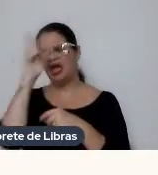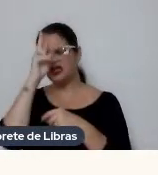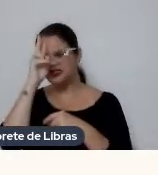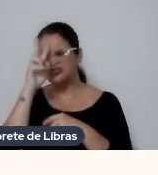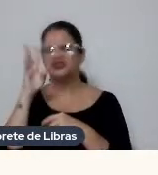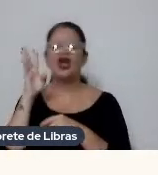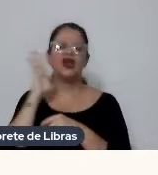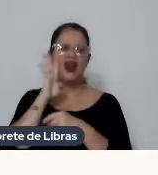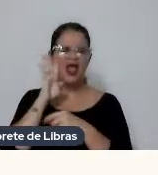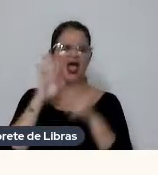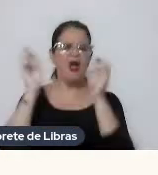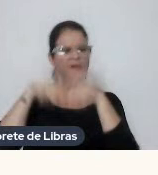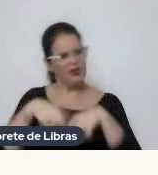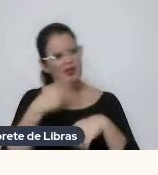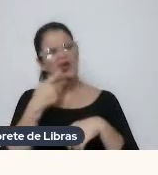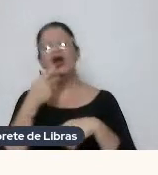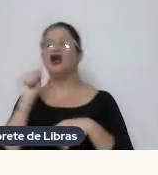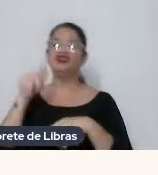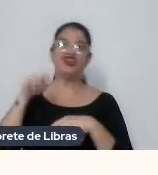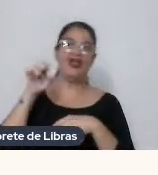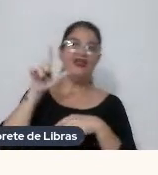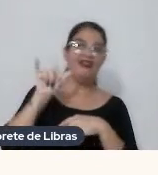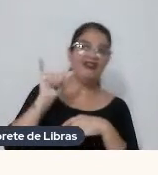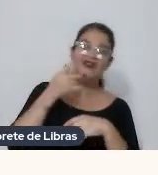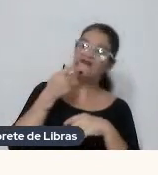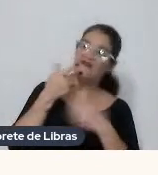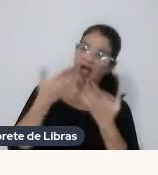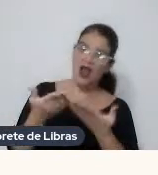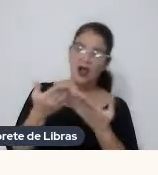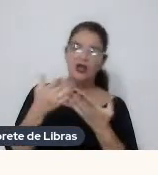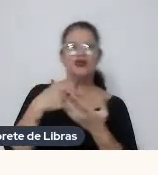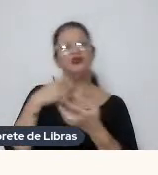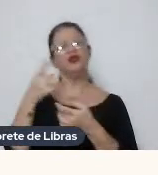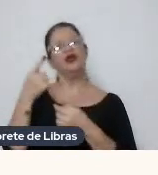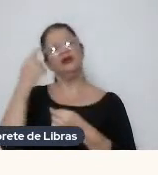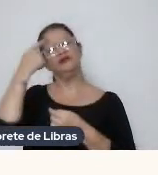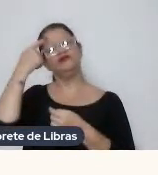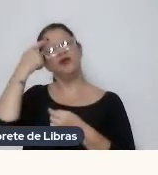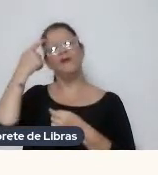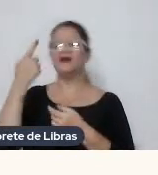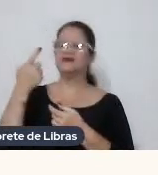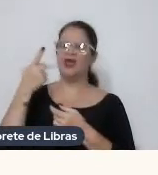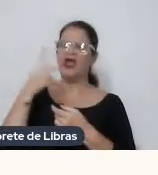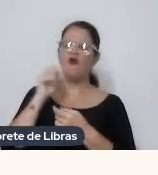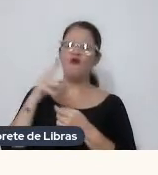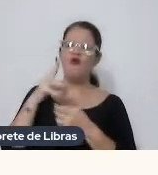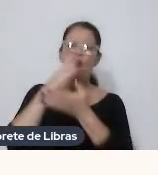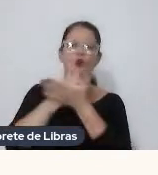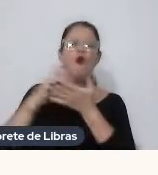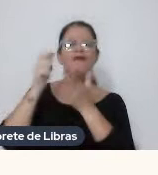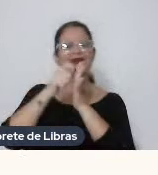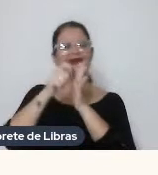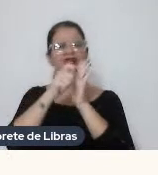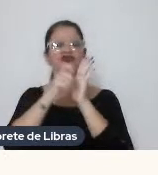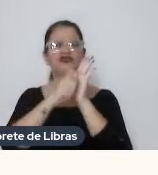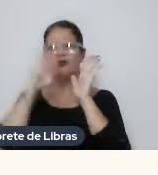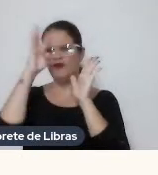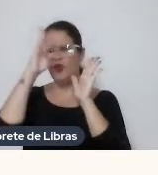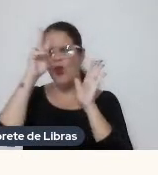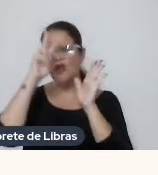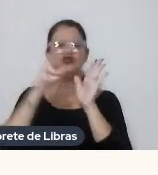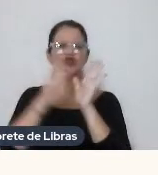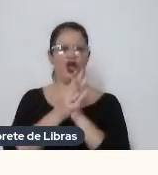E aí Pô O Angeli falando Eu saio com aquilo Matando E eu pensei Vamos começar a escrever Uma história